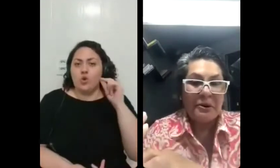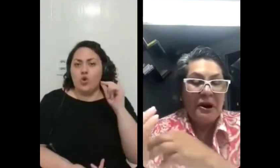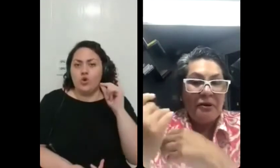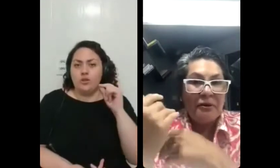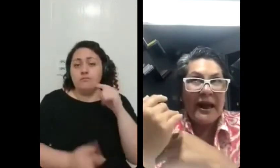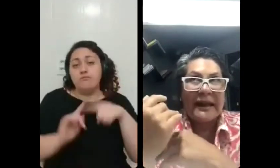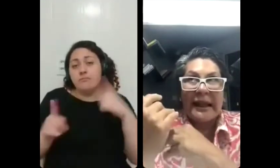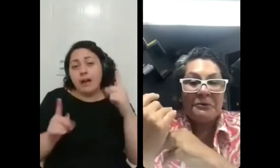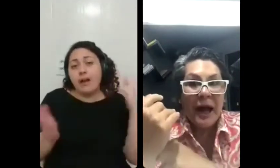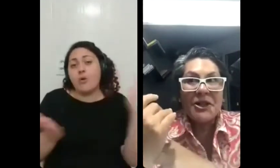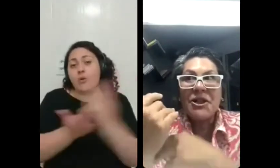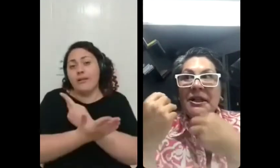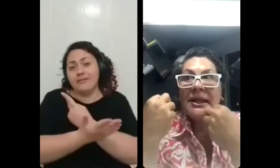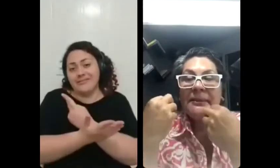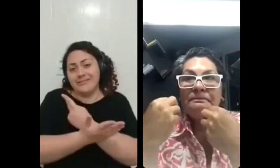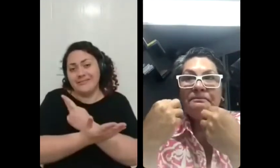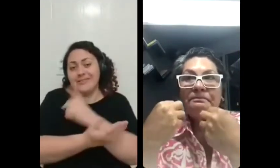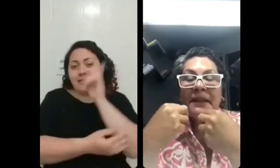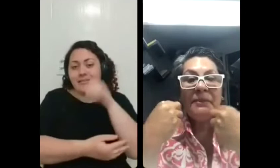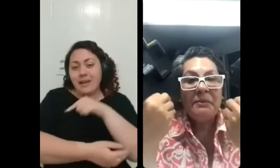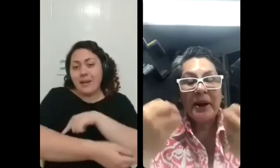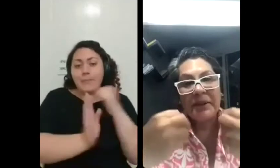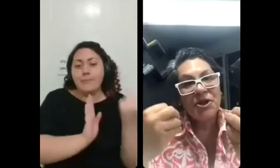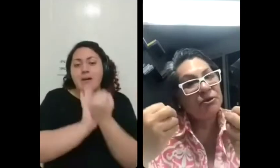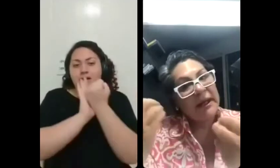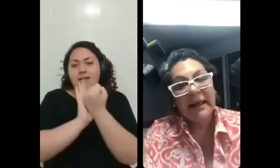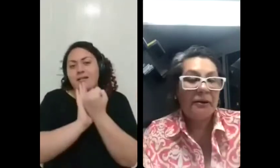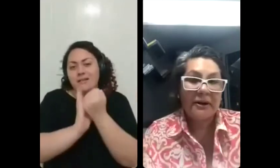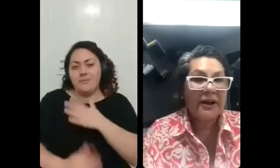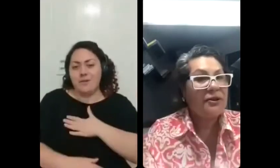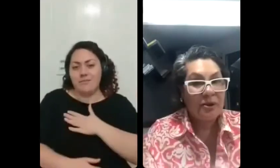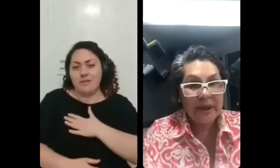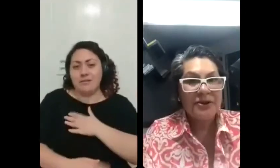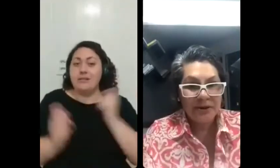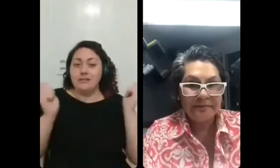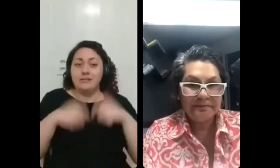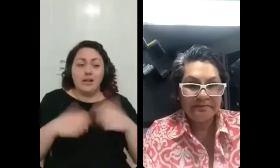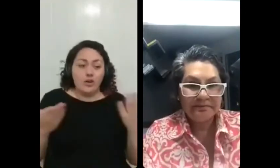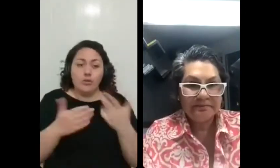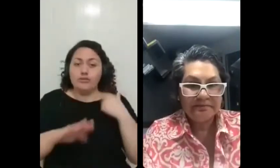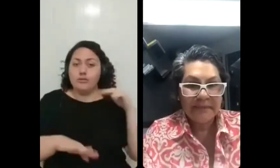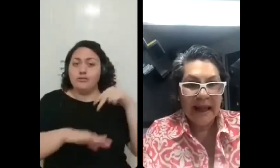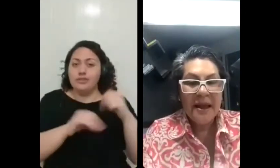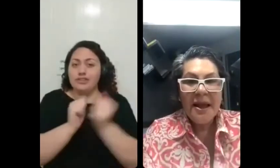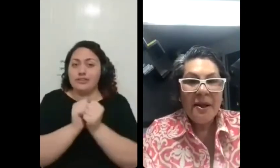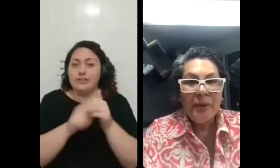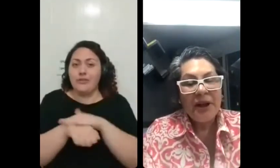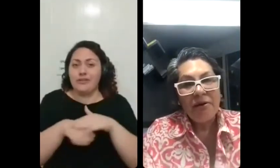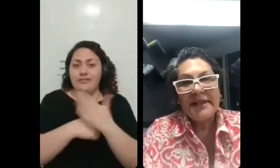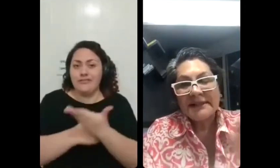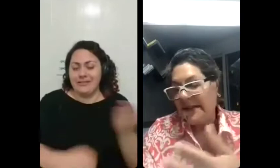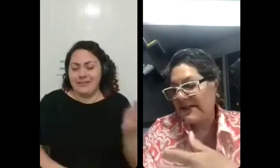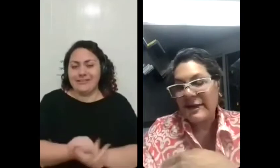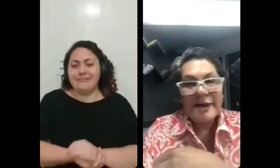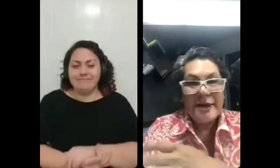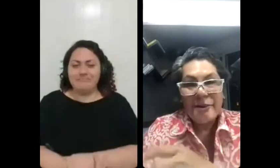momento é a tatuagem que que me permitiu tá aqui agora falando sobre isso né porque